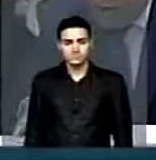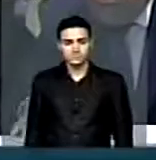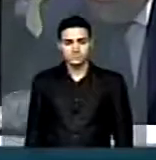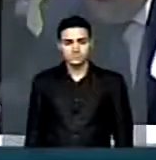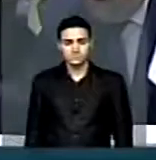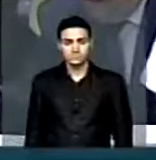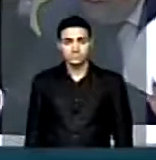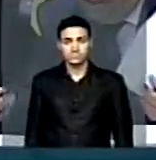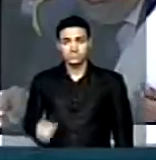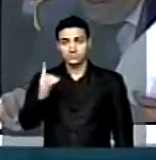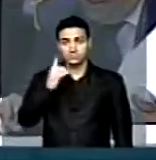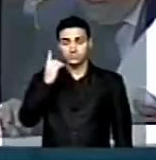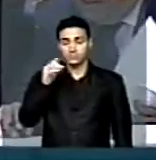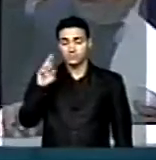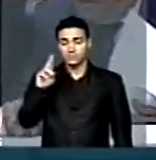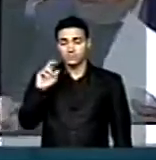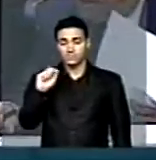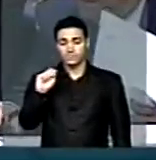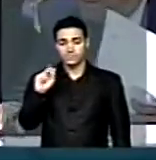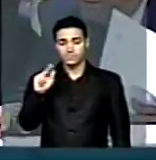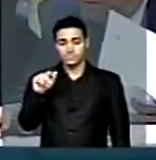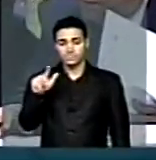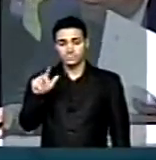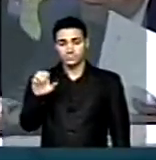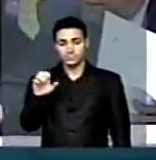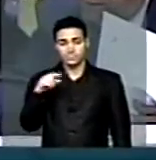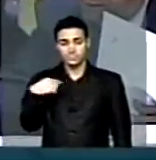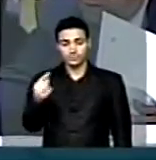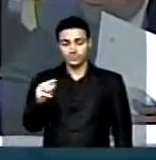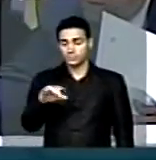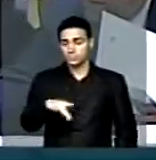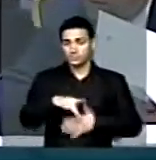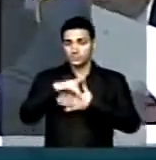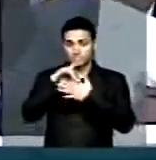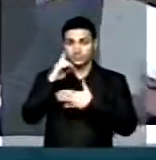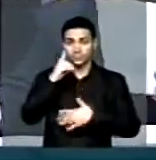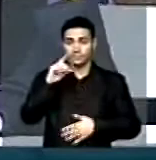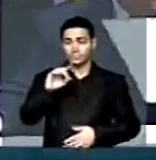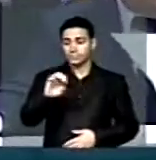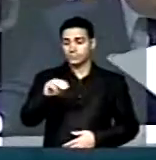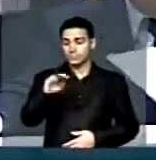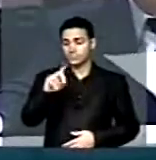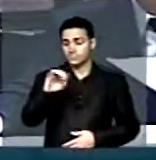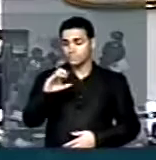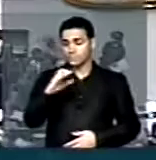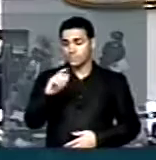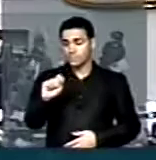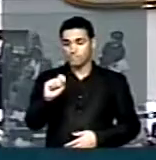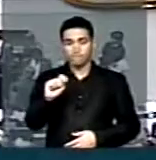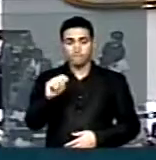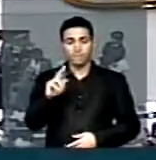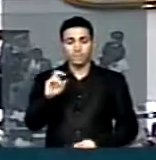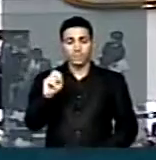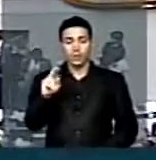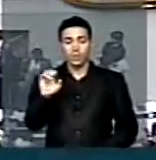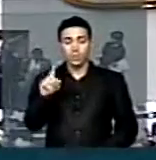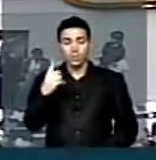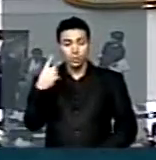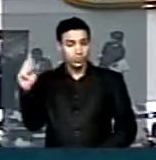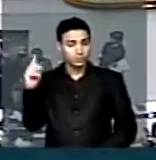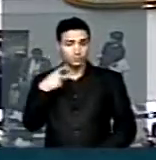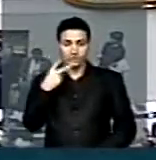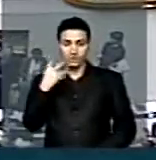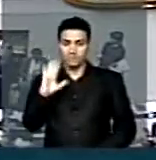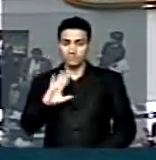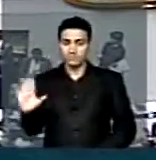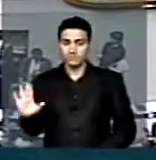Deputado Raul, com a palavra, depois como líder, deputado Mendonça. Deputado Raul, último maradão inscrito. Senhor